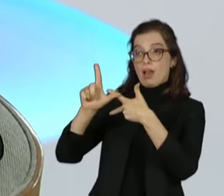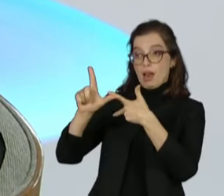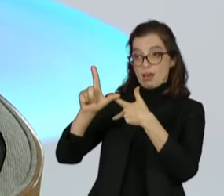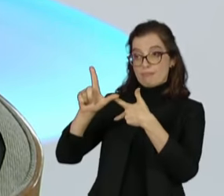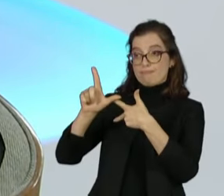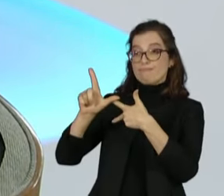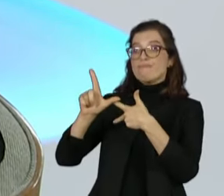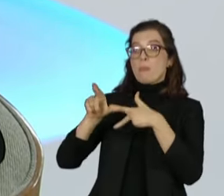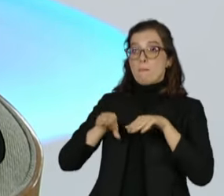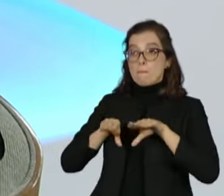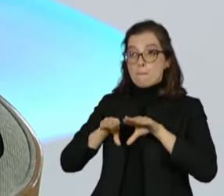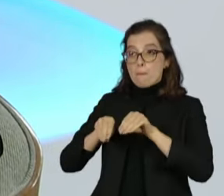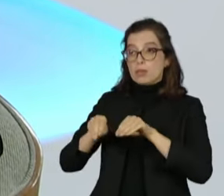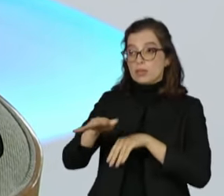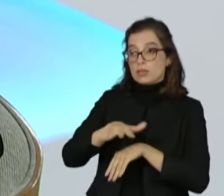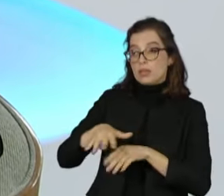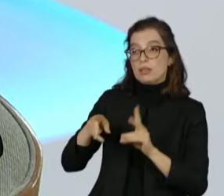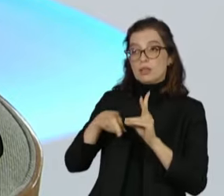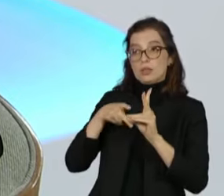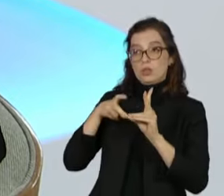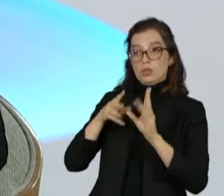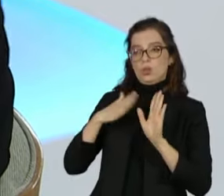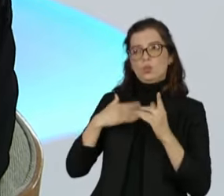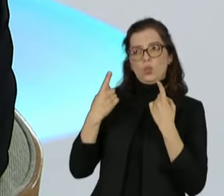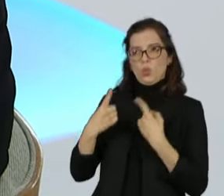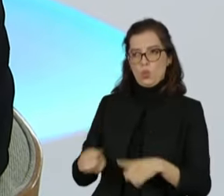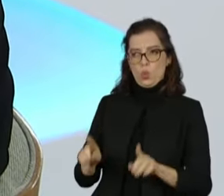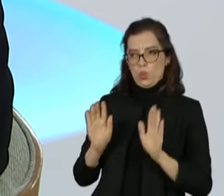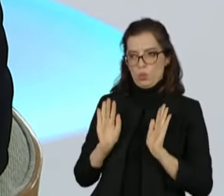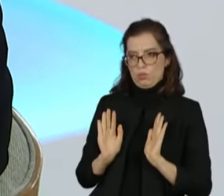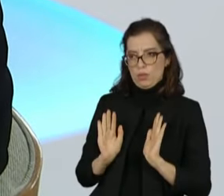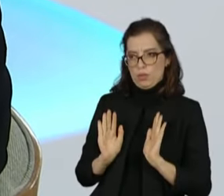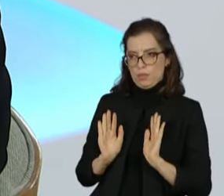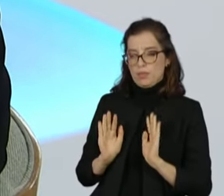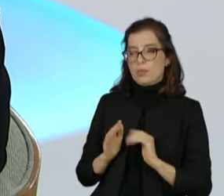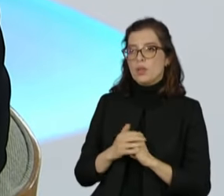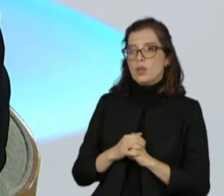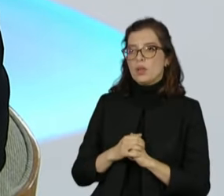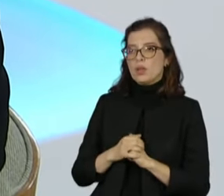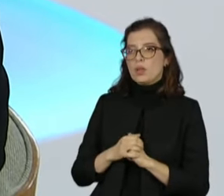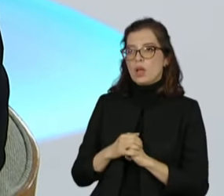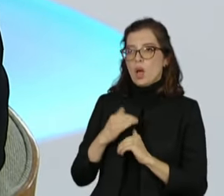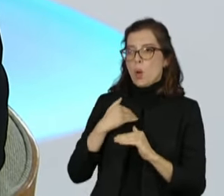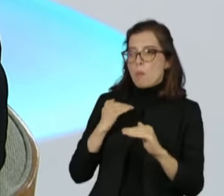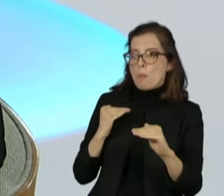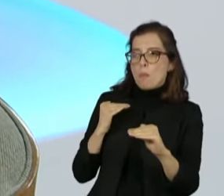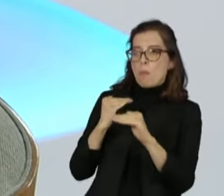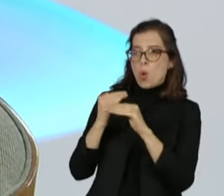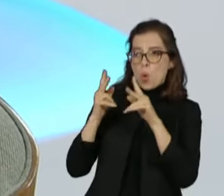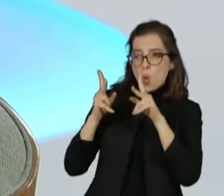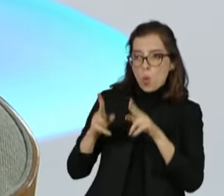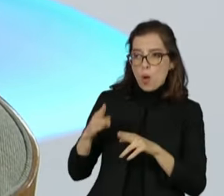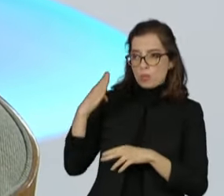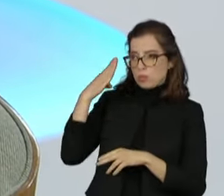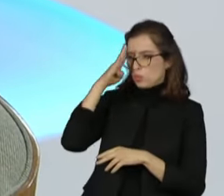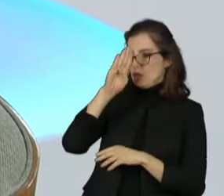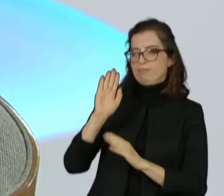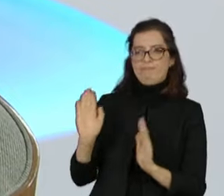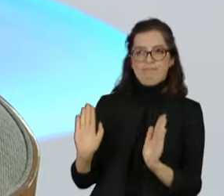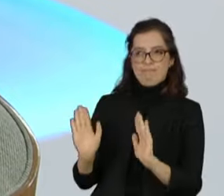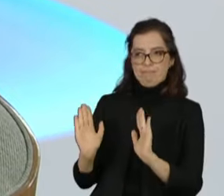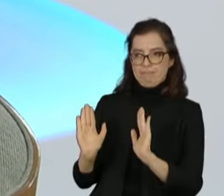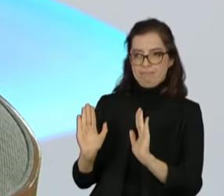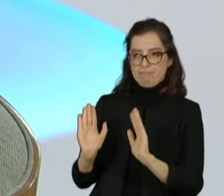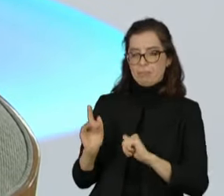O que eu disse é o seguinte, eu não quero me igualar ao presidente da República quando tem uma decisão para ser feita dentro do Supremo Tribunal Federal e ele